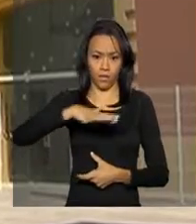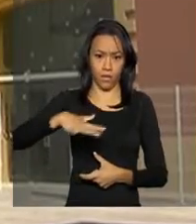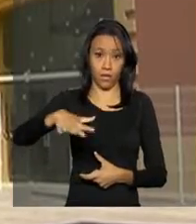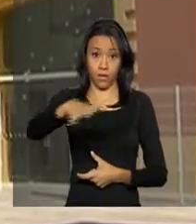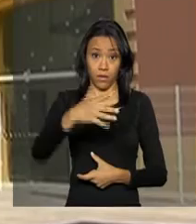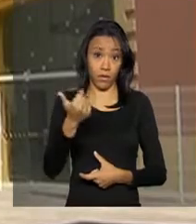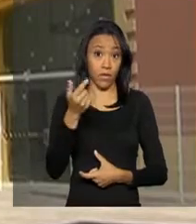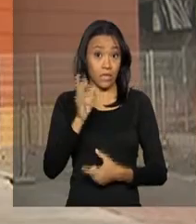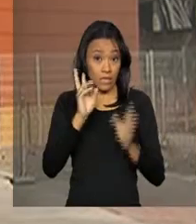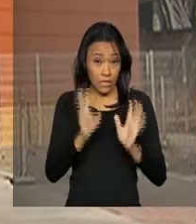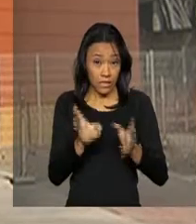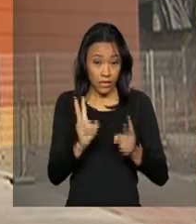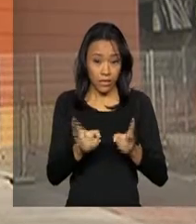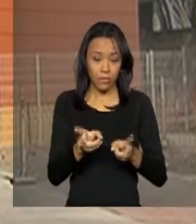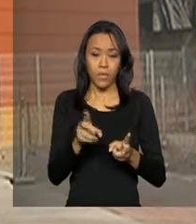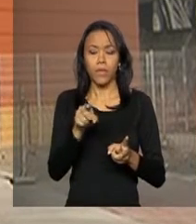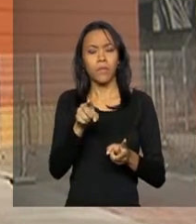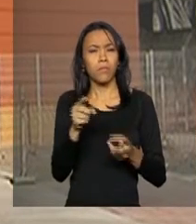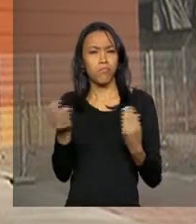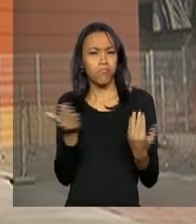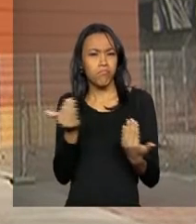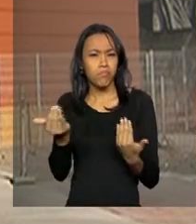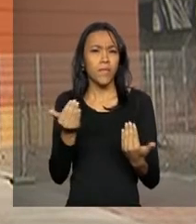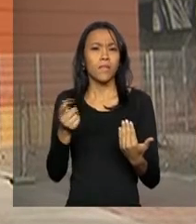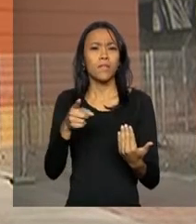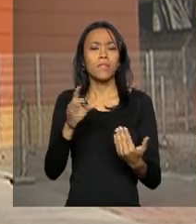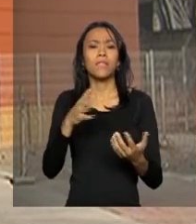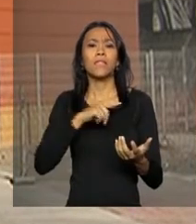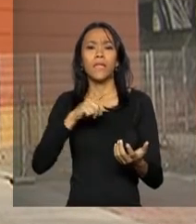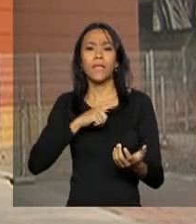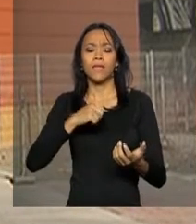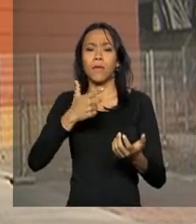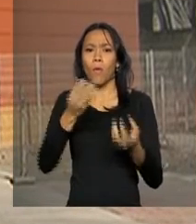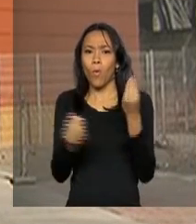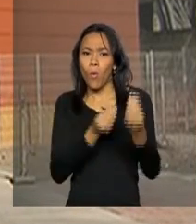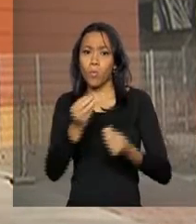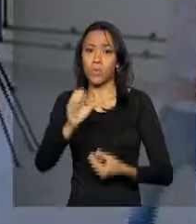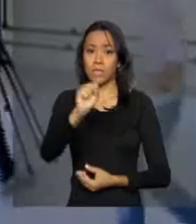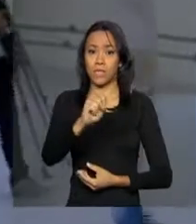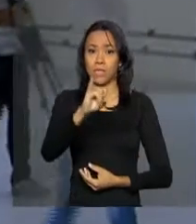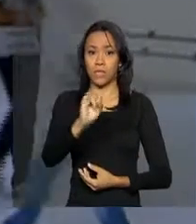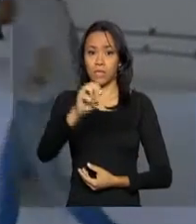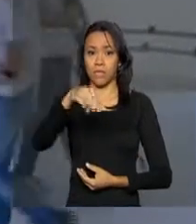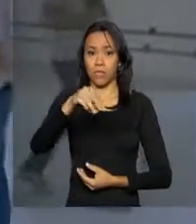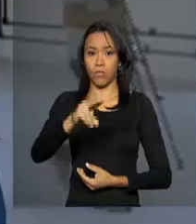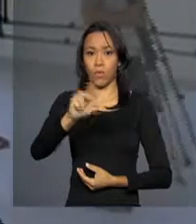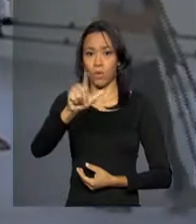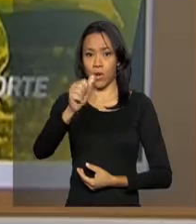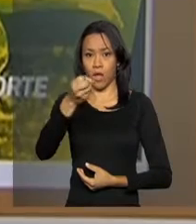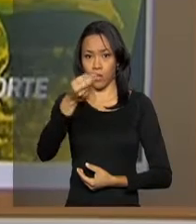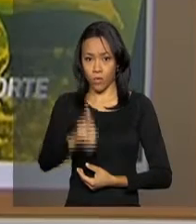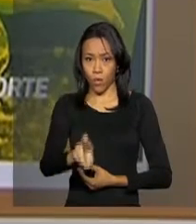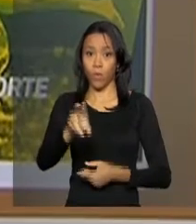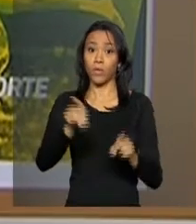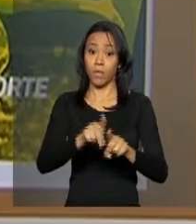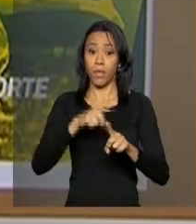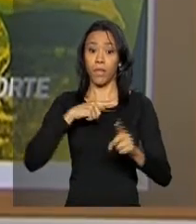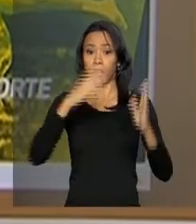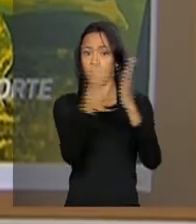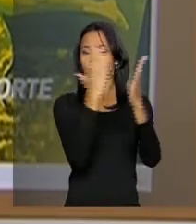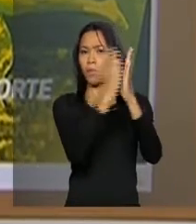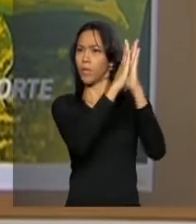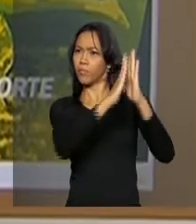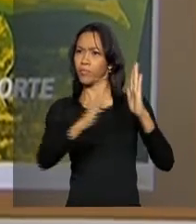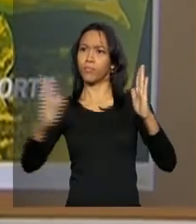com foco na ciência. Estão previstos simuladores de esportes olímpicos e paraolímpicos, uma biblioteca digital e um jogo para